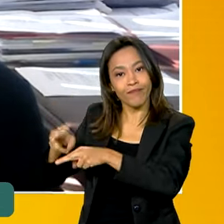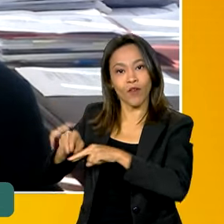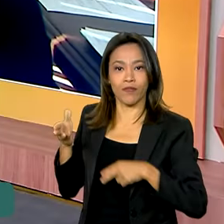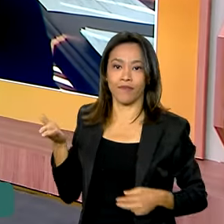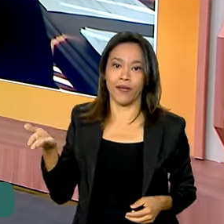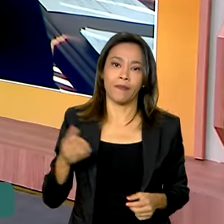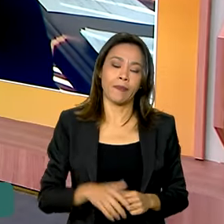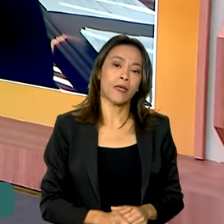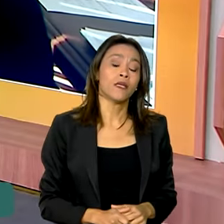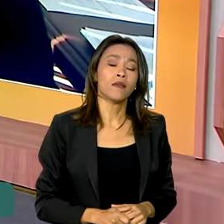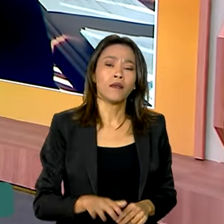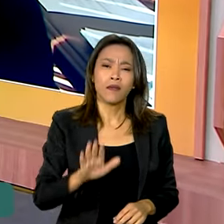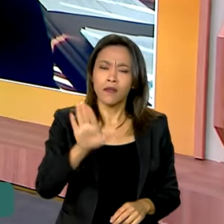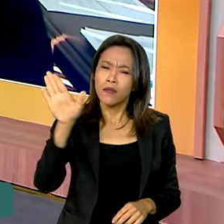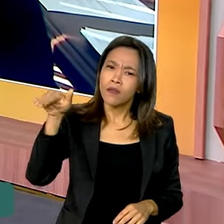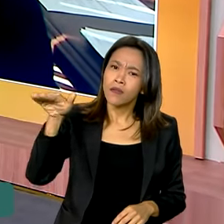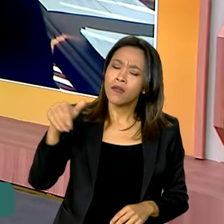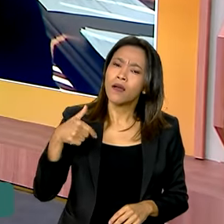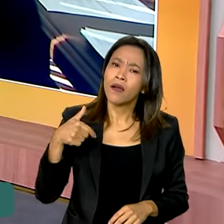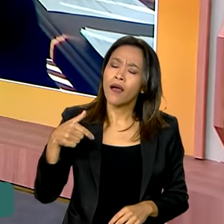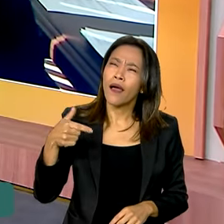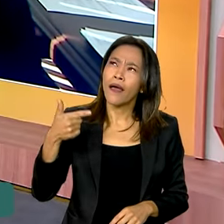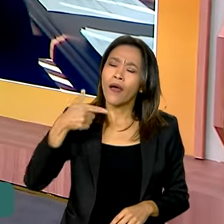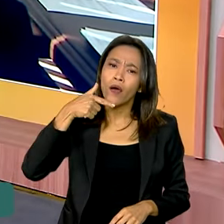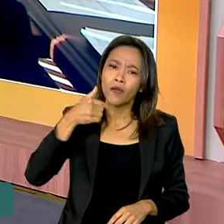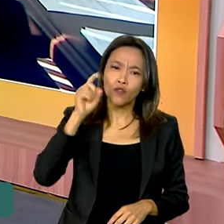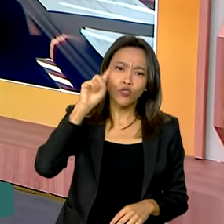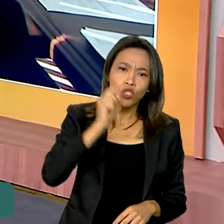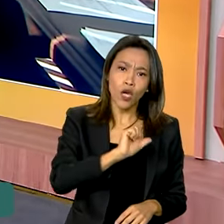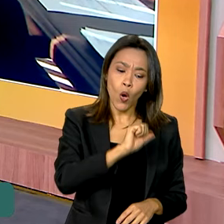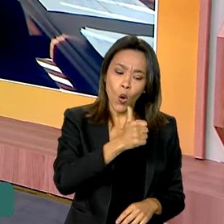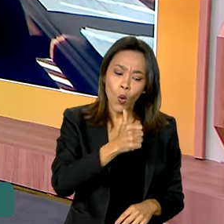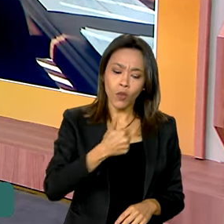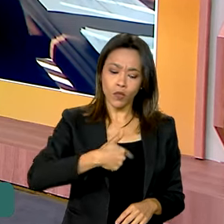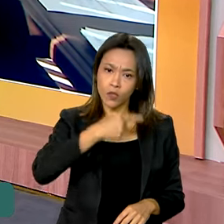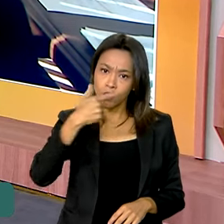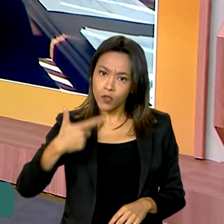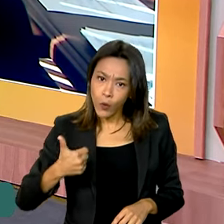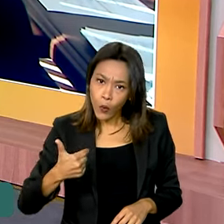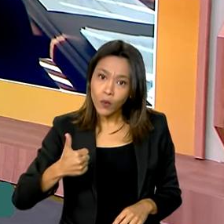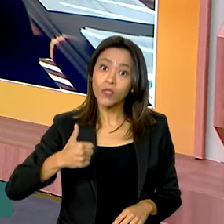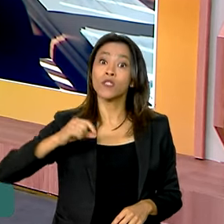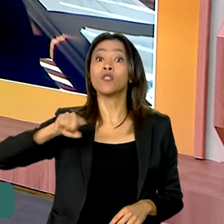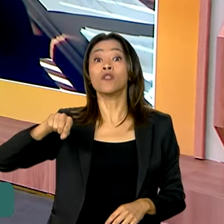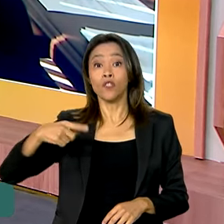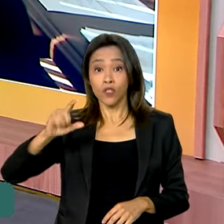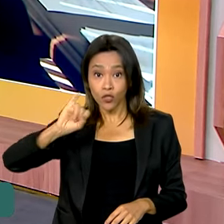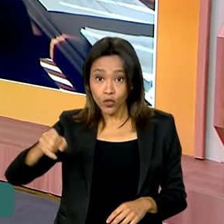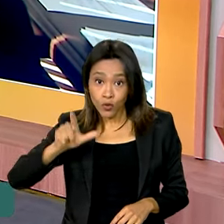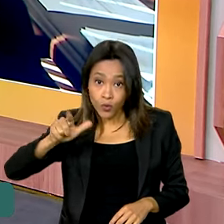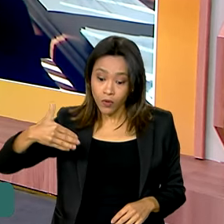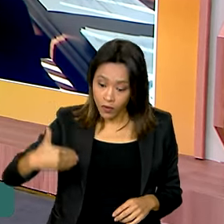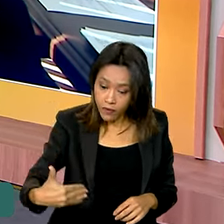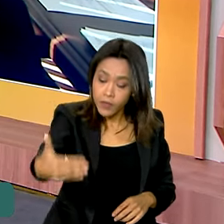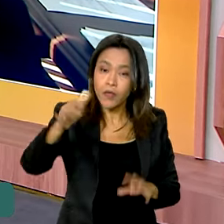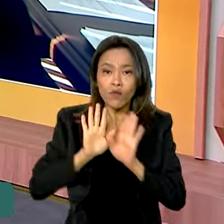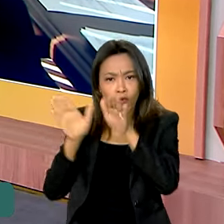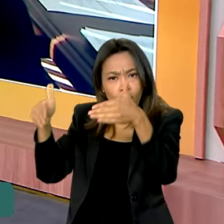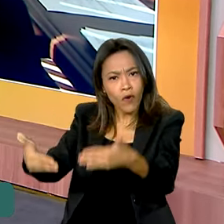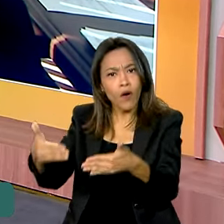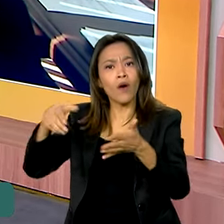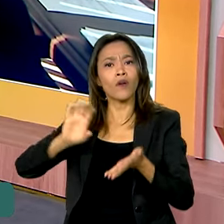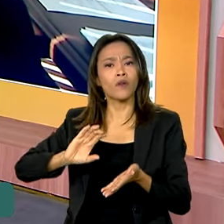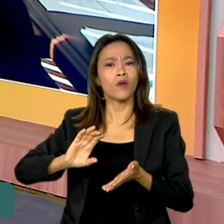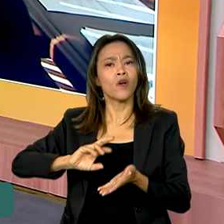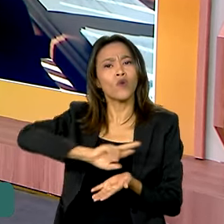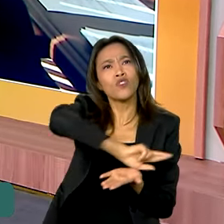E, além disso, secretário, nos dias 11 e 12 de julho, daqui a pouquinho vai ter aí o Fórum Interconselhos, que é o que reúne